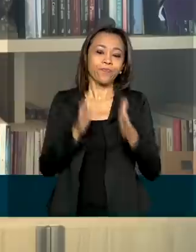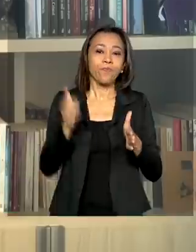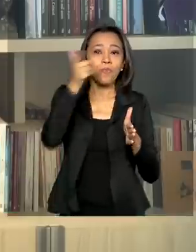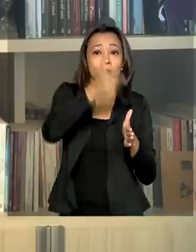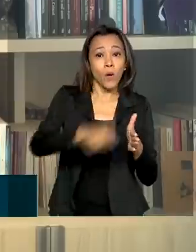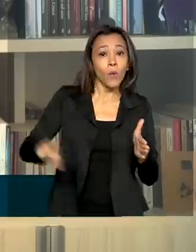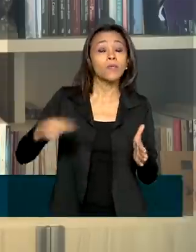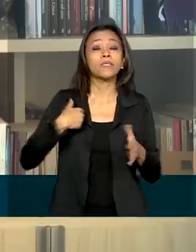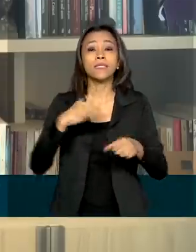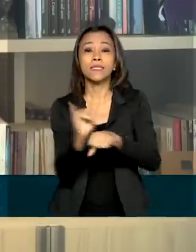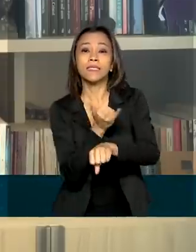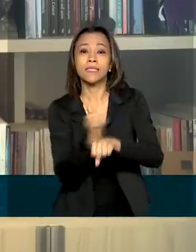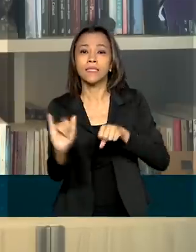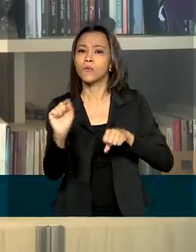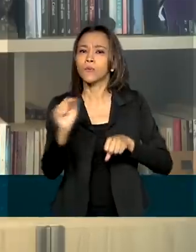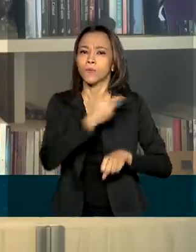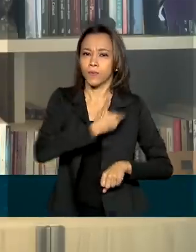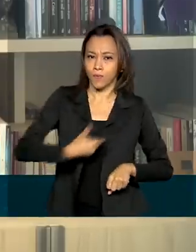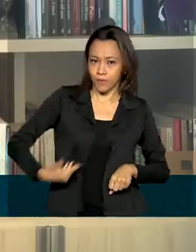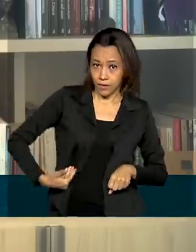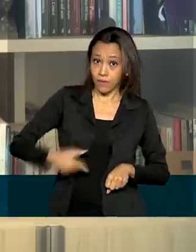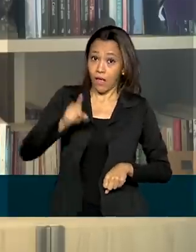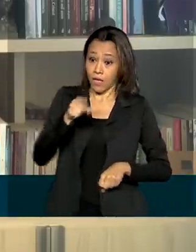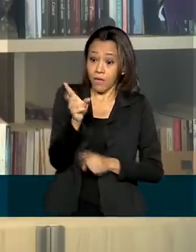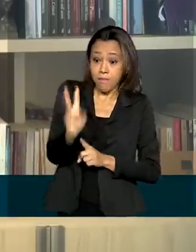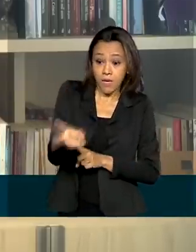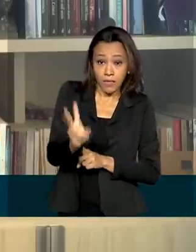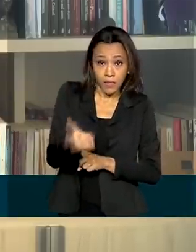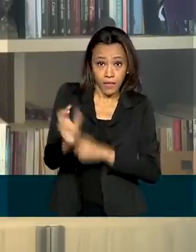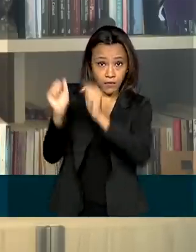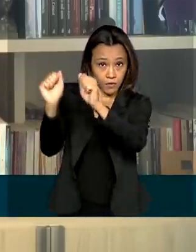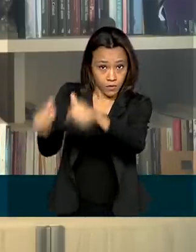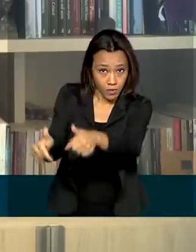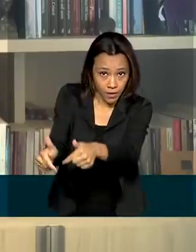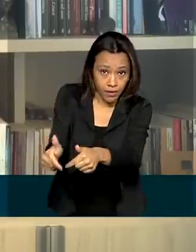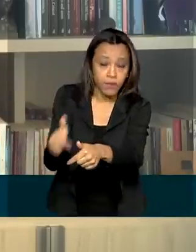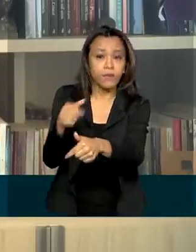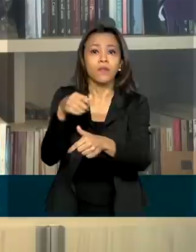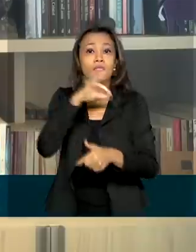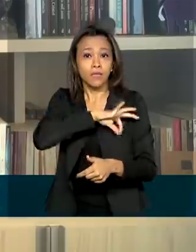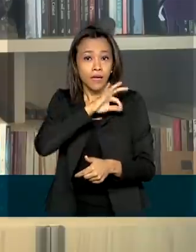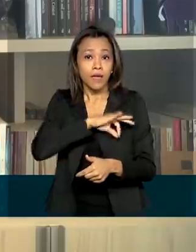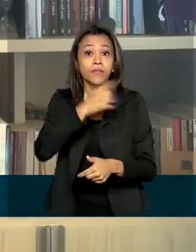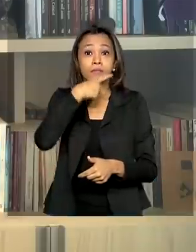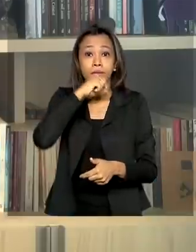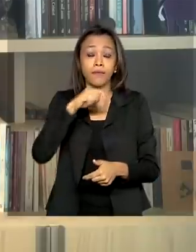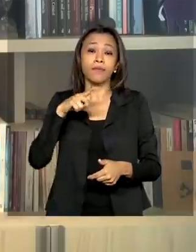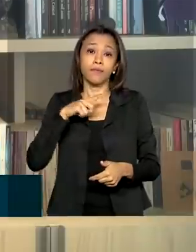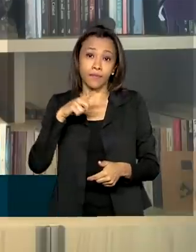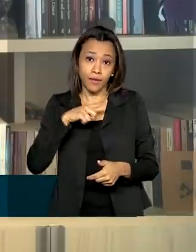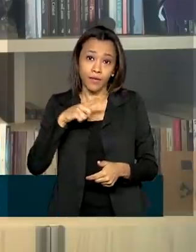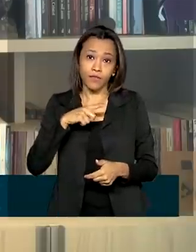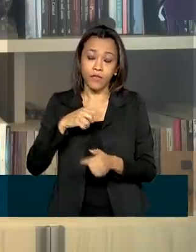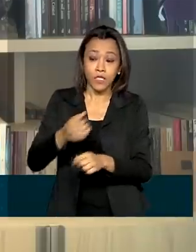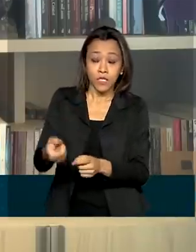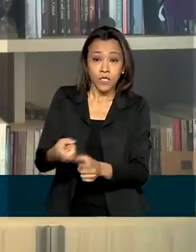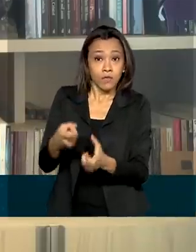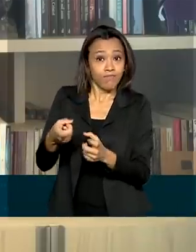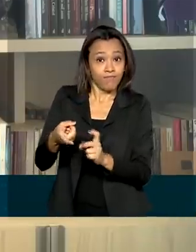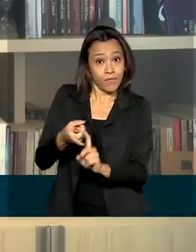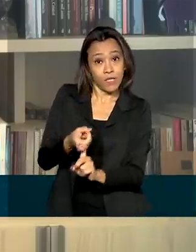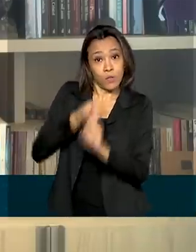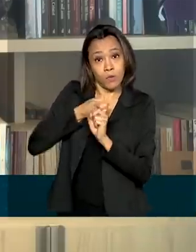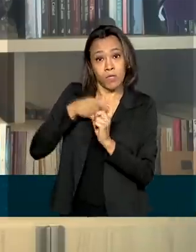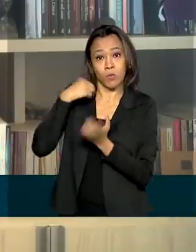tomada pelo governo foi a que preservou o emprego e a renda de quem foi afetado pela suspensão do contrato de trabalho